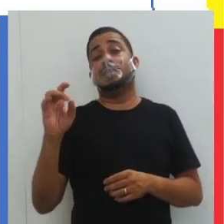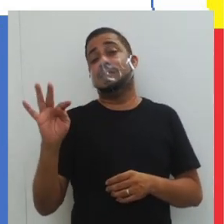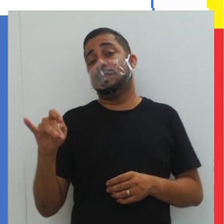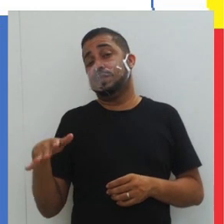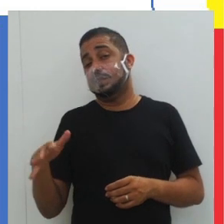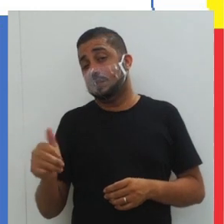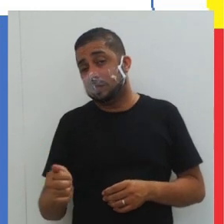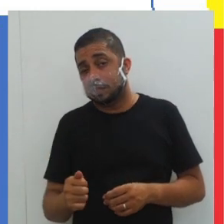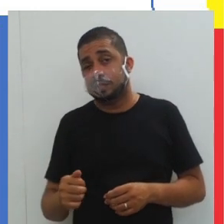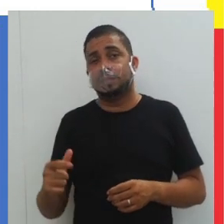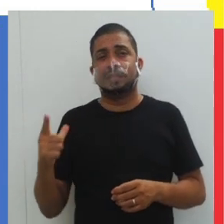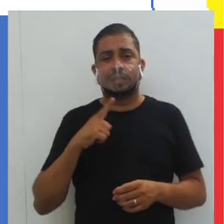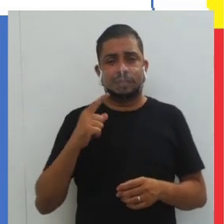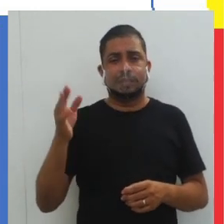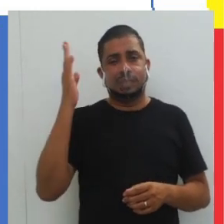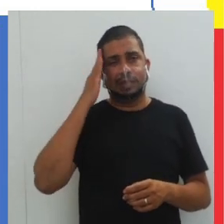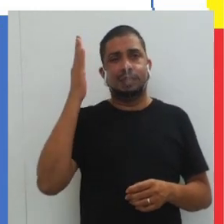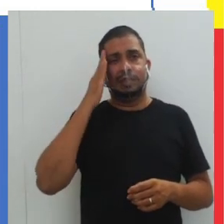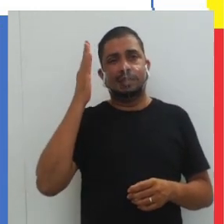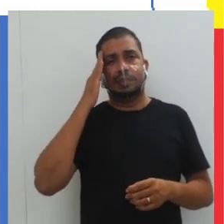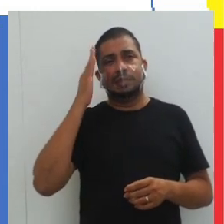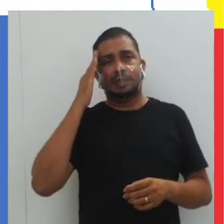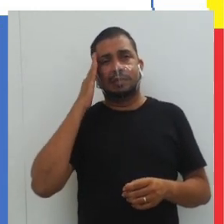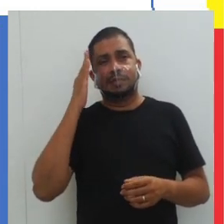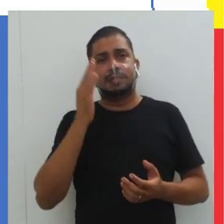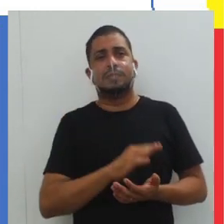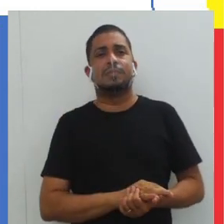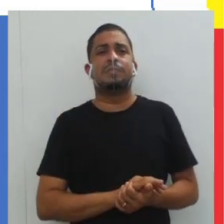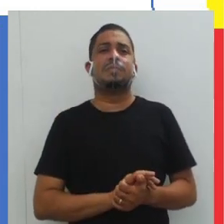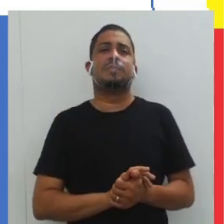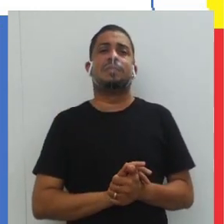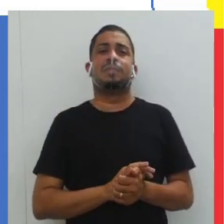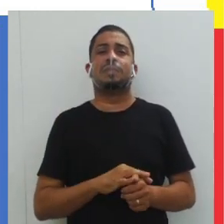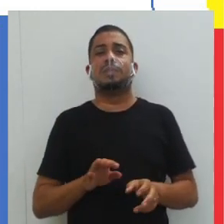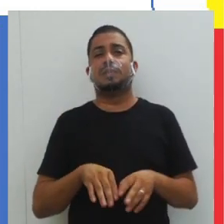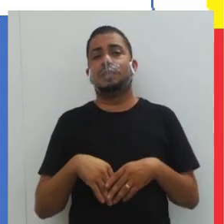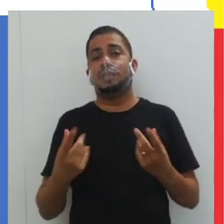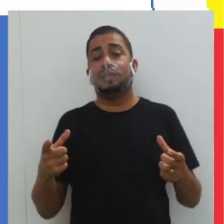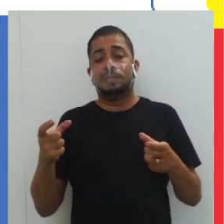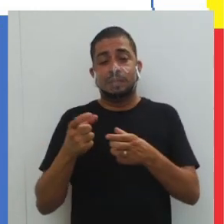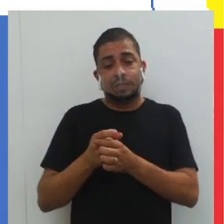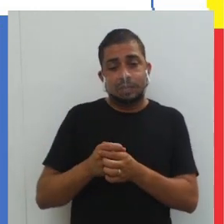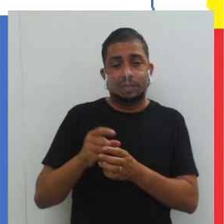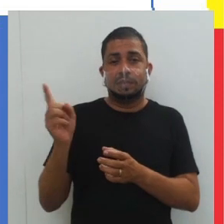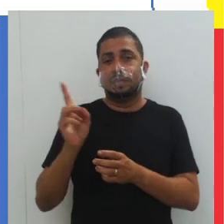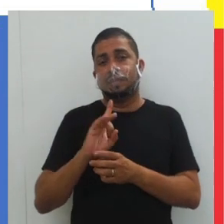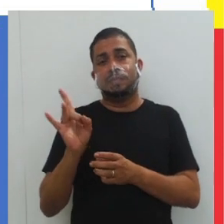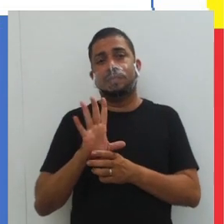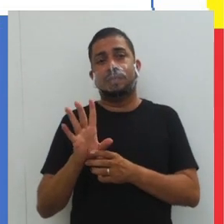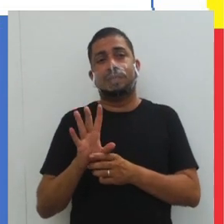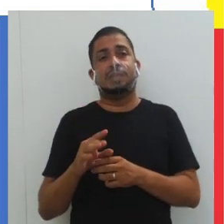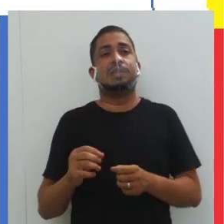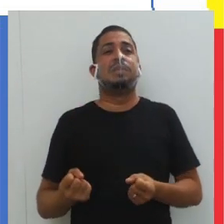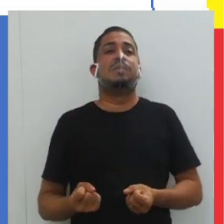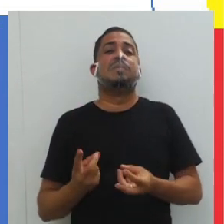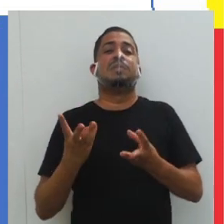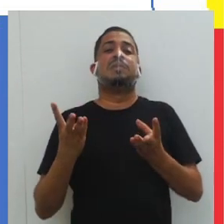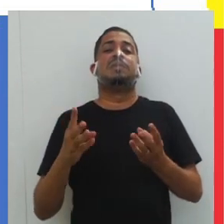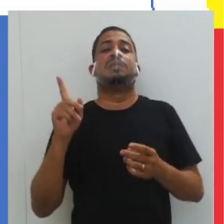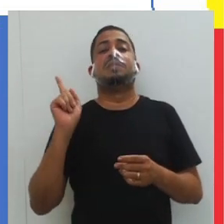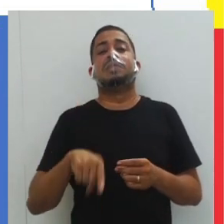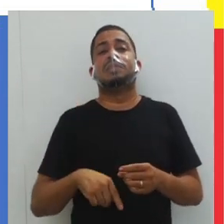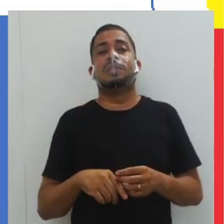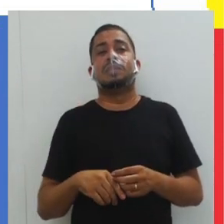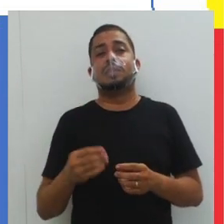Vejam, no caso aqui, dá para entender muito bem, como há na tela, que a questão de minoria não será de quantidade,